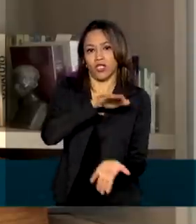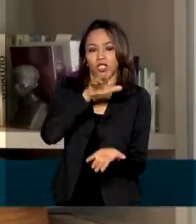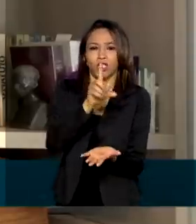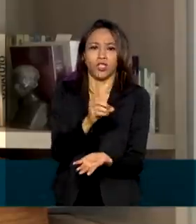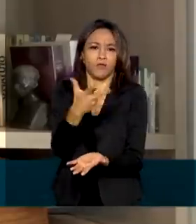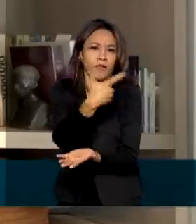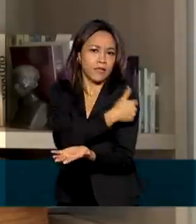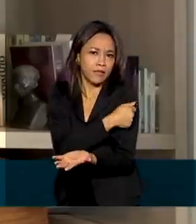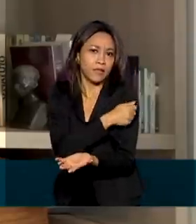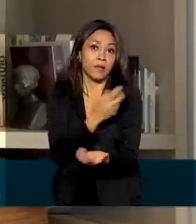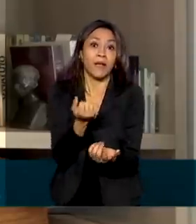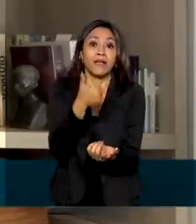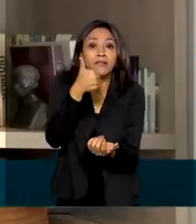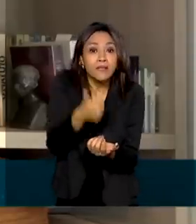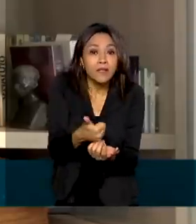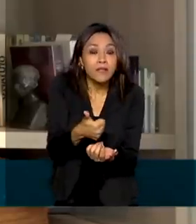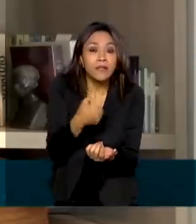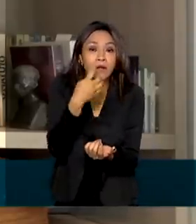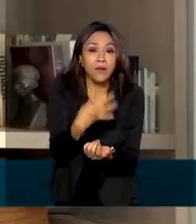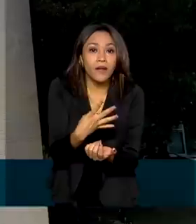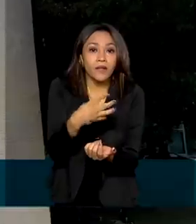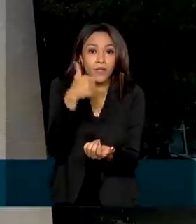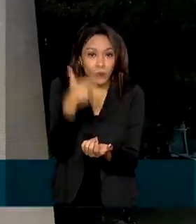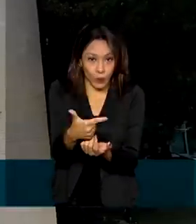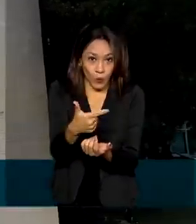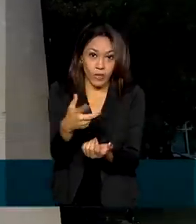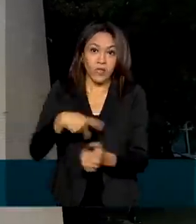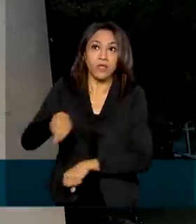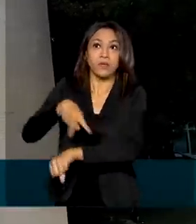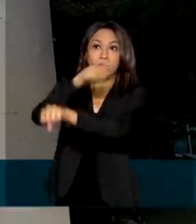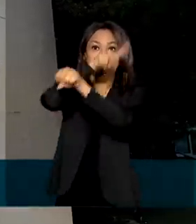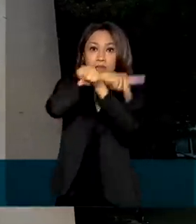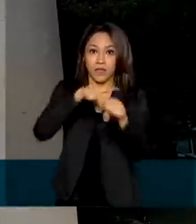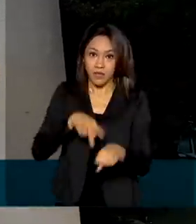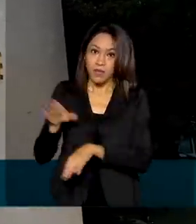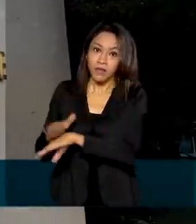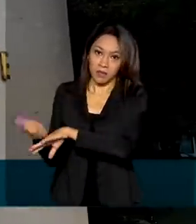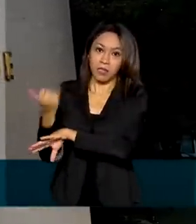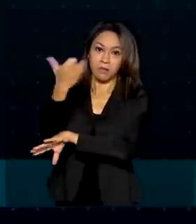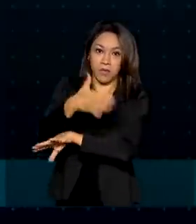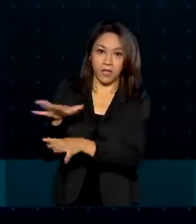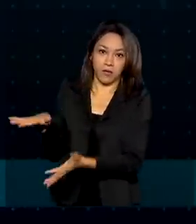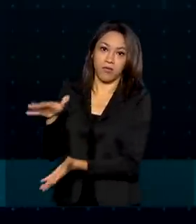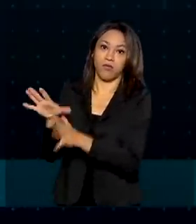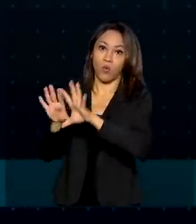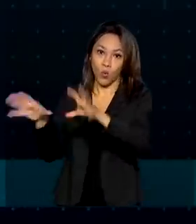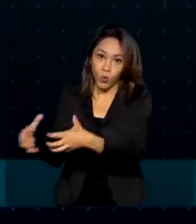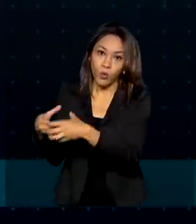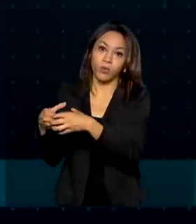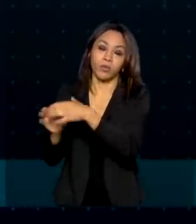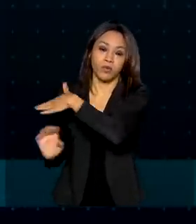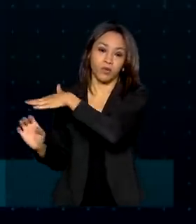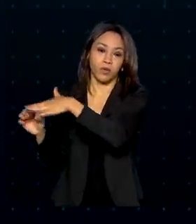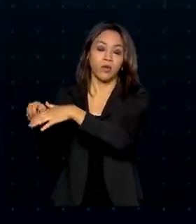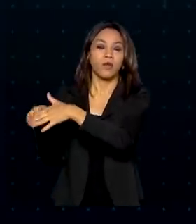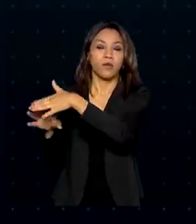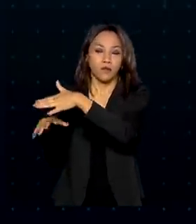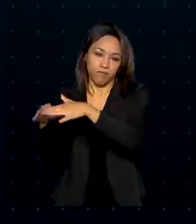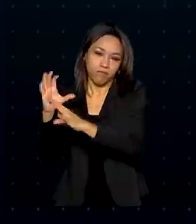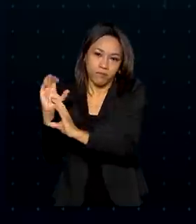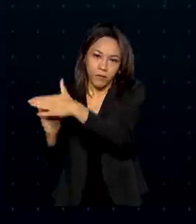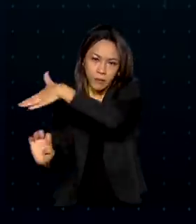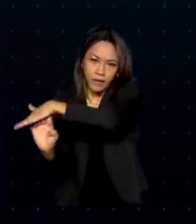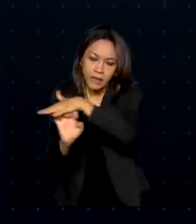142 nações, segundo o consórcio. Neste mês, segundo o Ministério da Saúde, o Brasil já vai receber 2